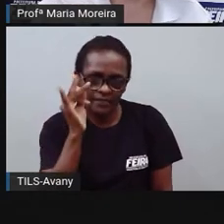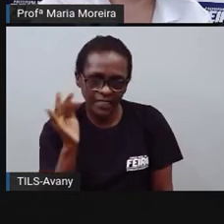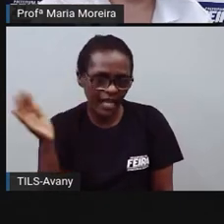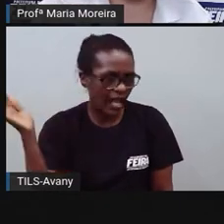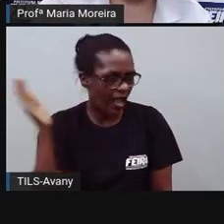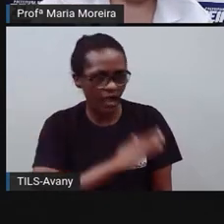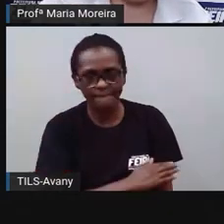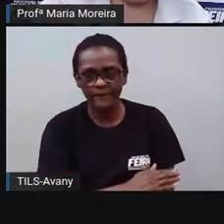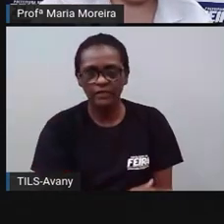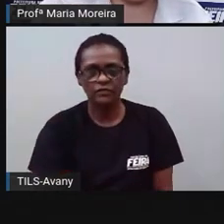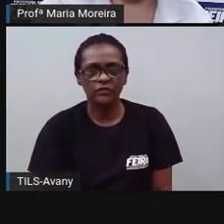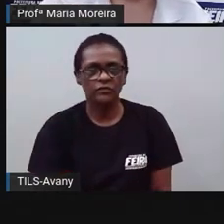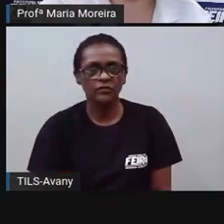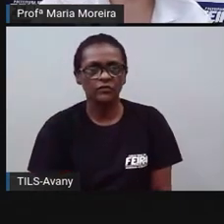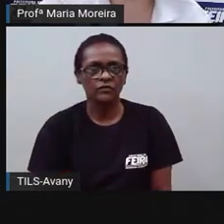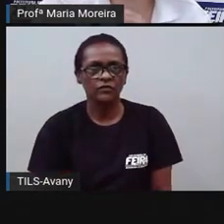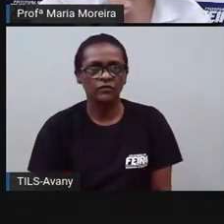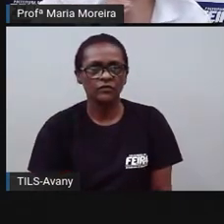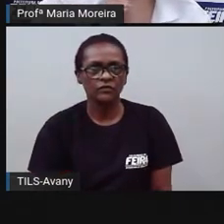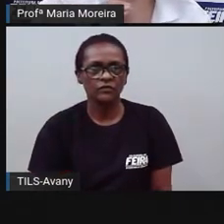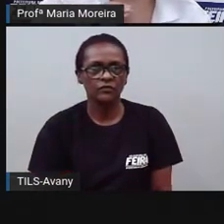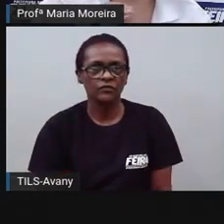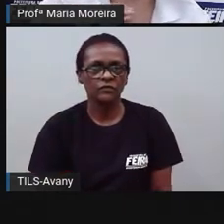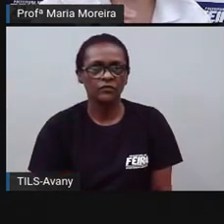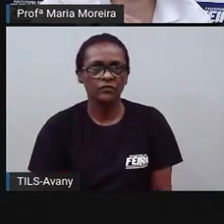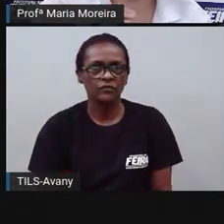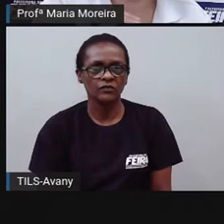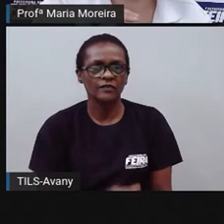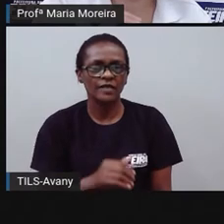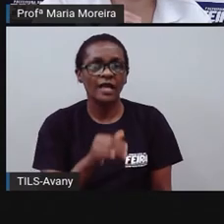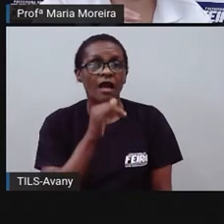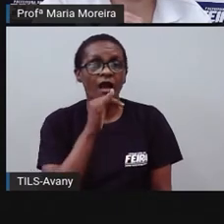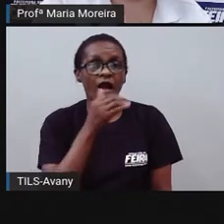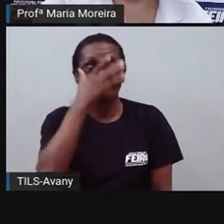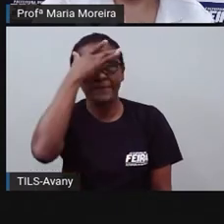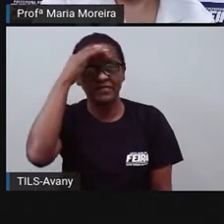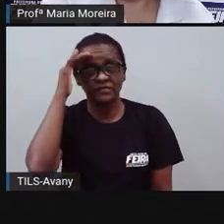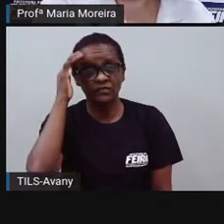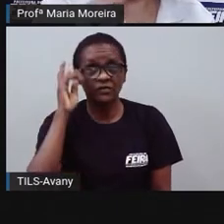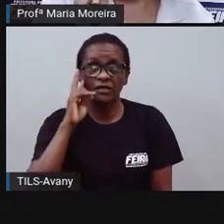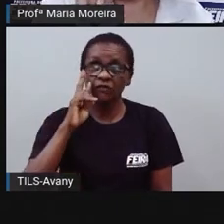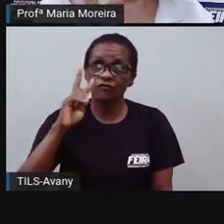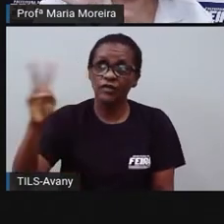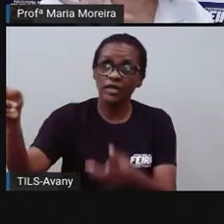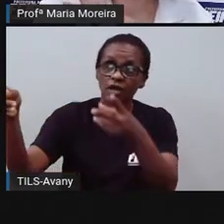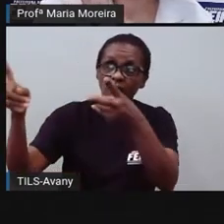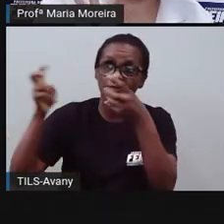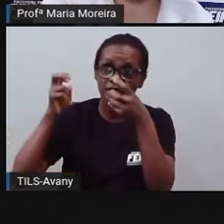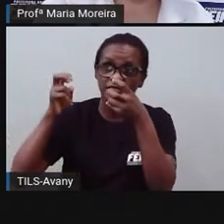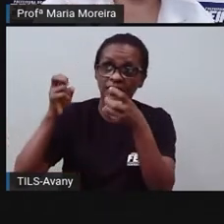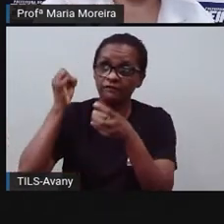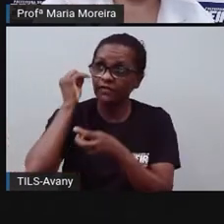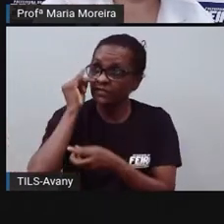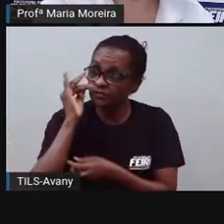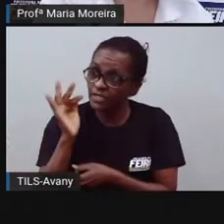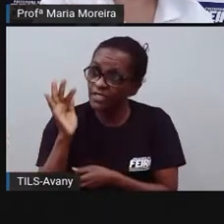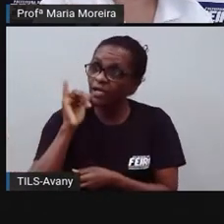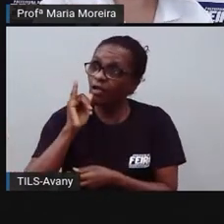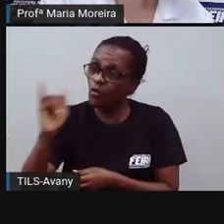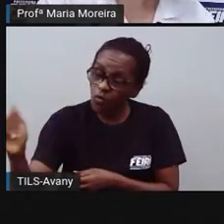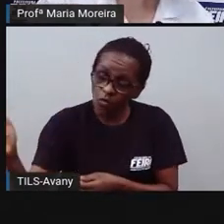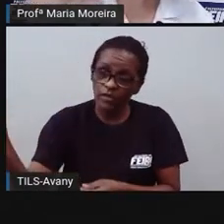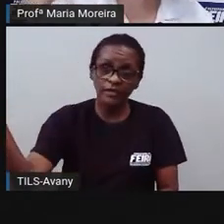terceira pessoa. Ó, em que o narrador, ele é o quê? Observador. Em raros casos aí,